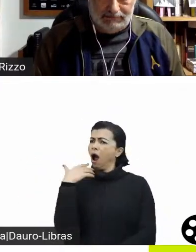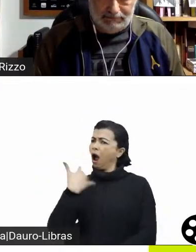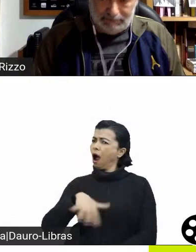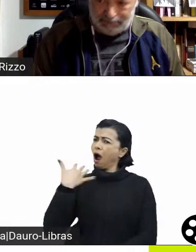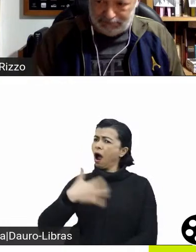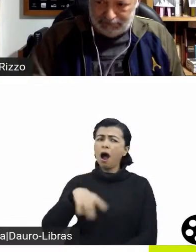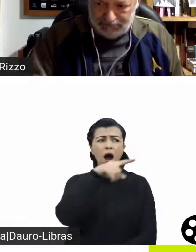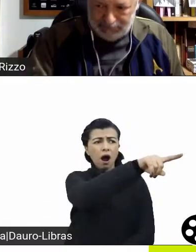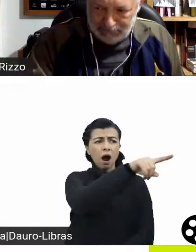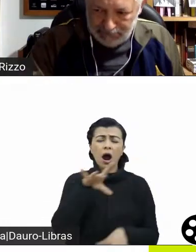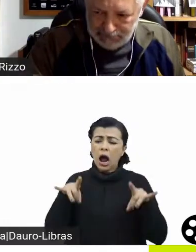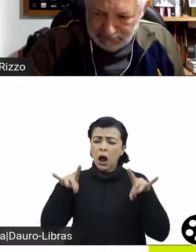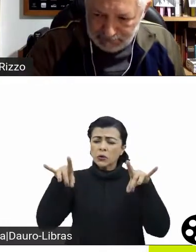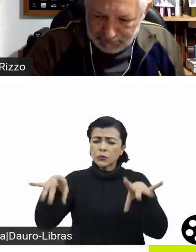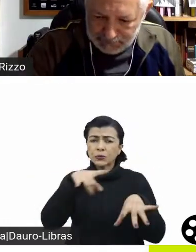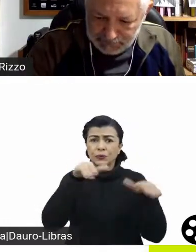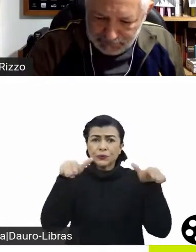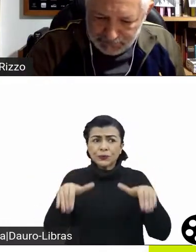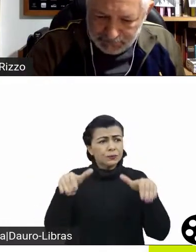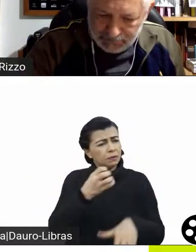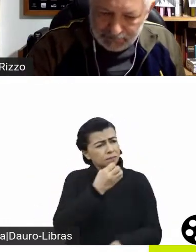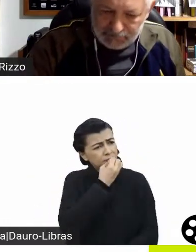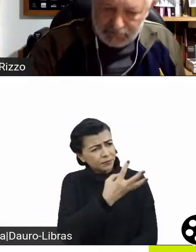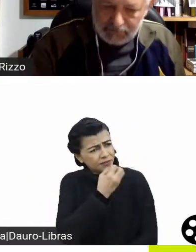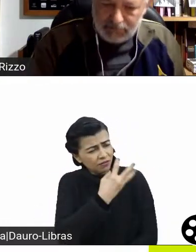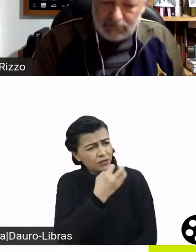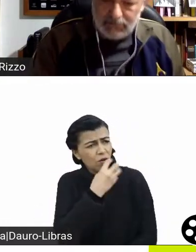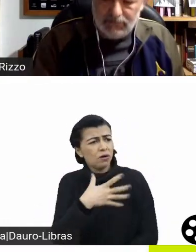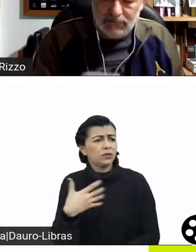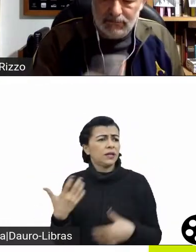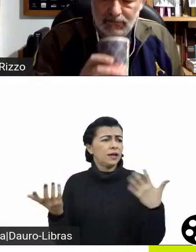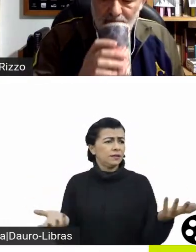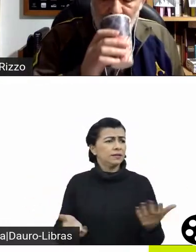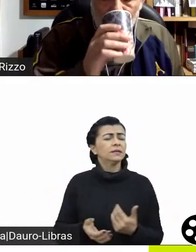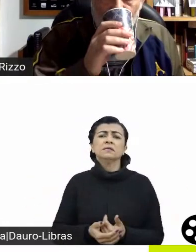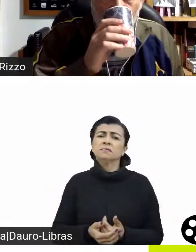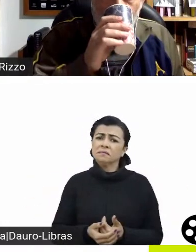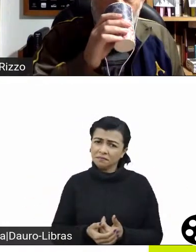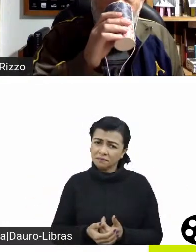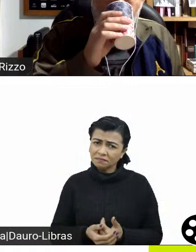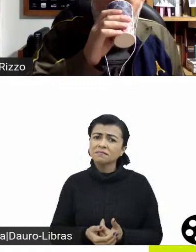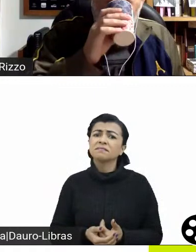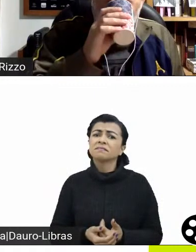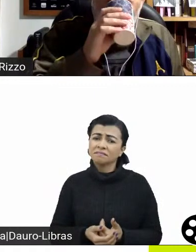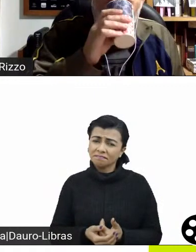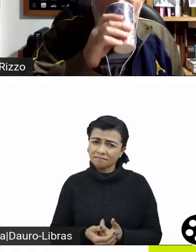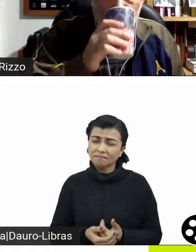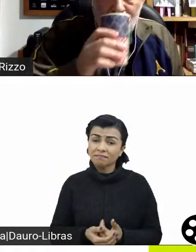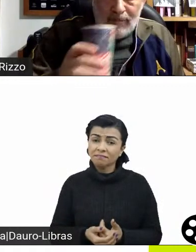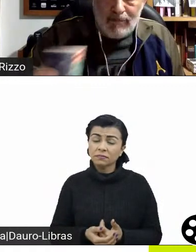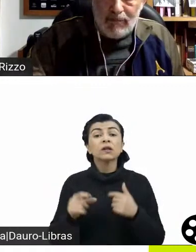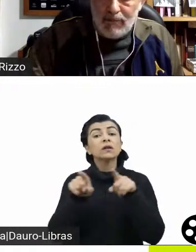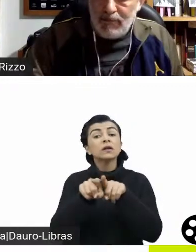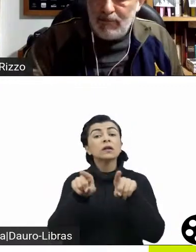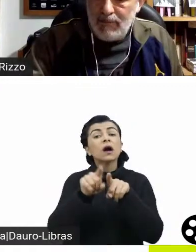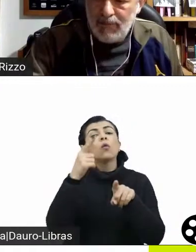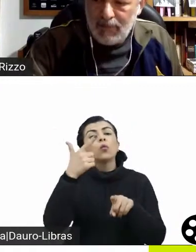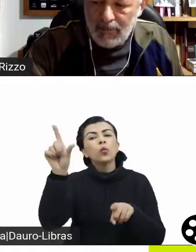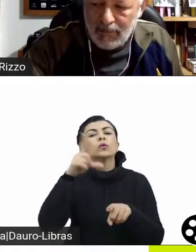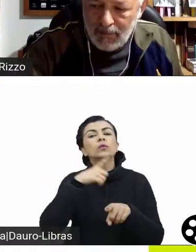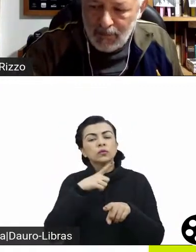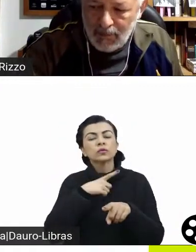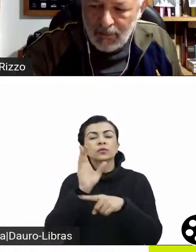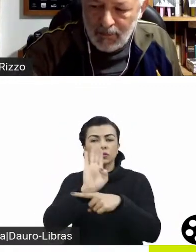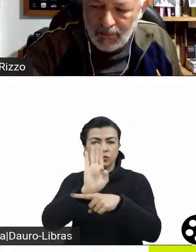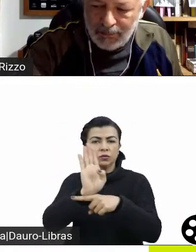como você falou, a esposa do Hogan que veio com a promessa, era a promessa, o